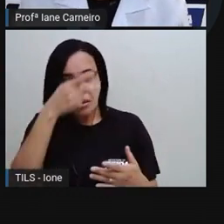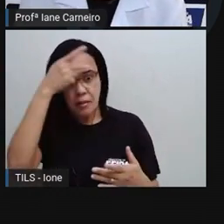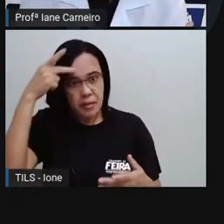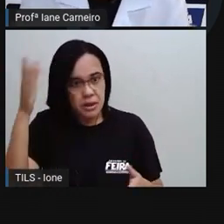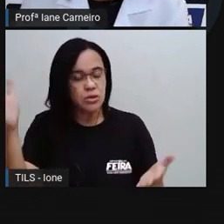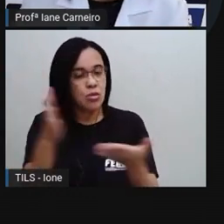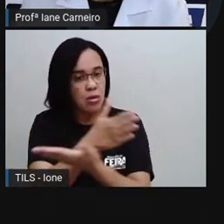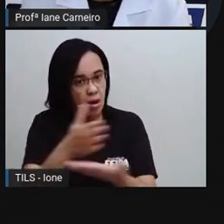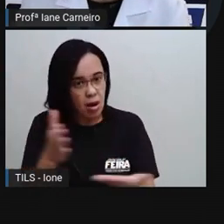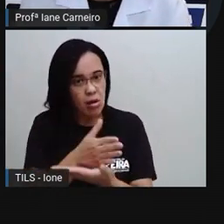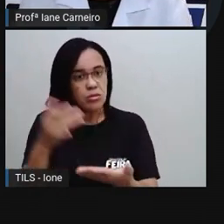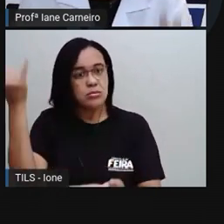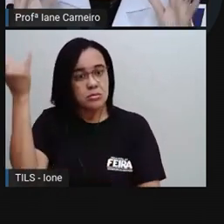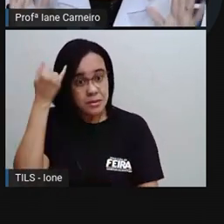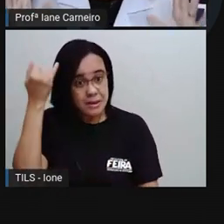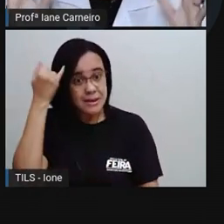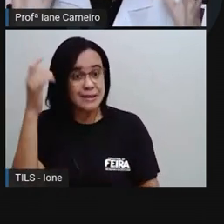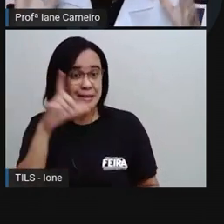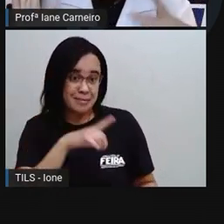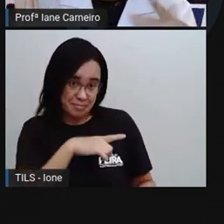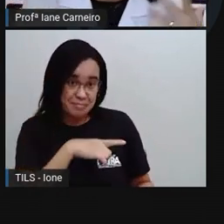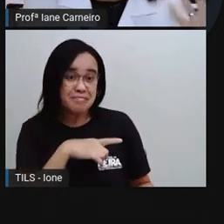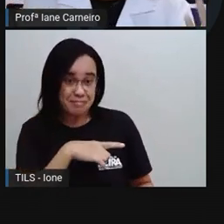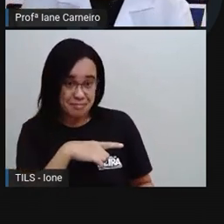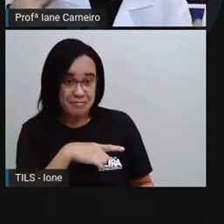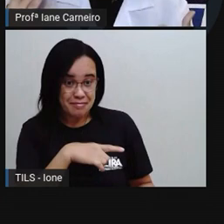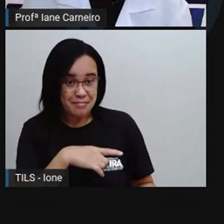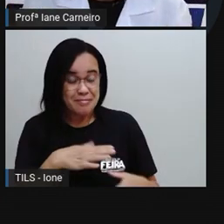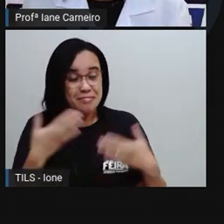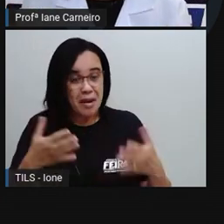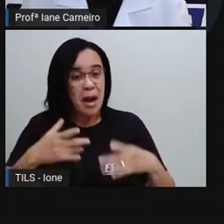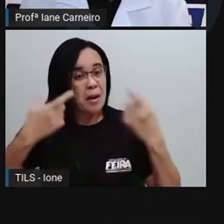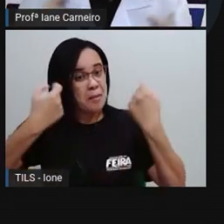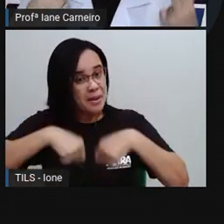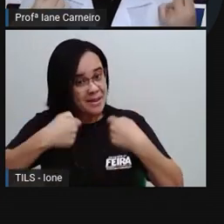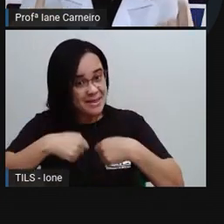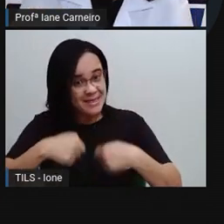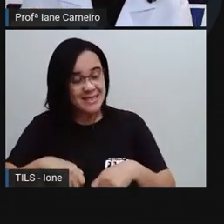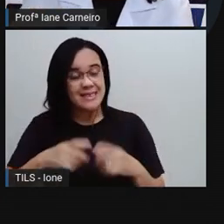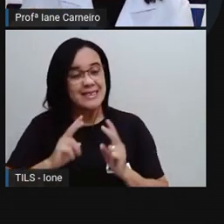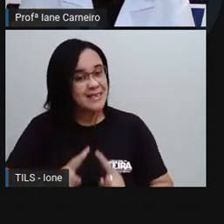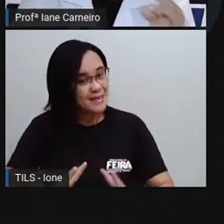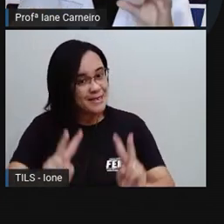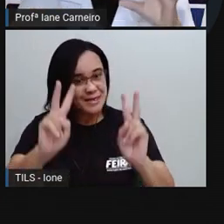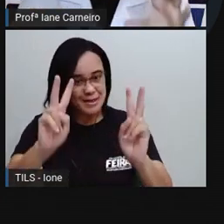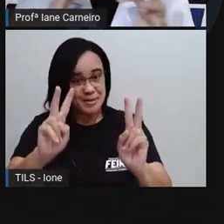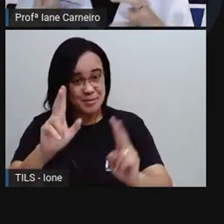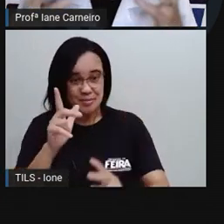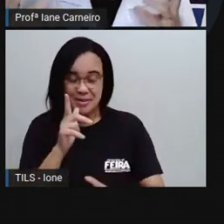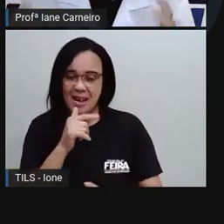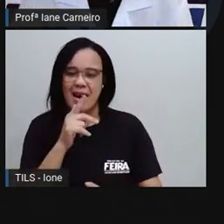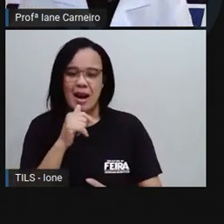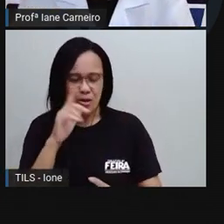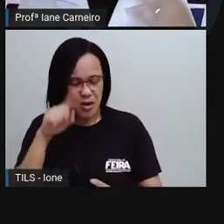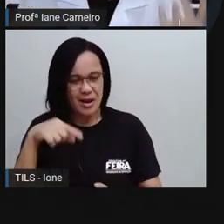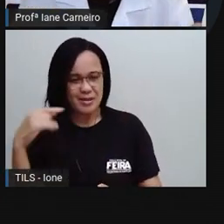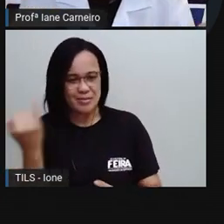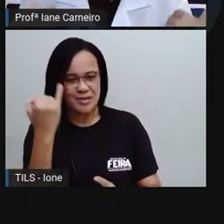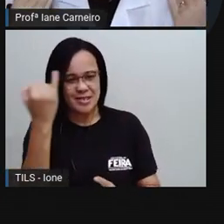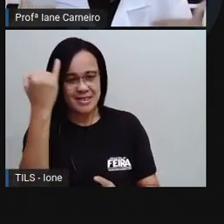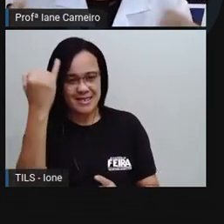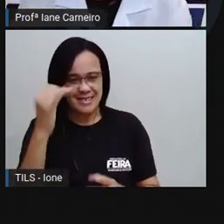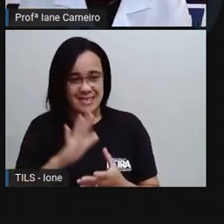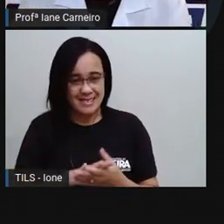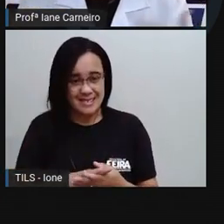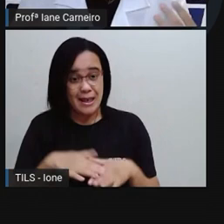não pode ter, tá certo? Criançada, a gente tem que buscar sempre se hidratar. E pra, né, facilitar você beber